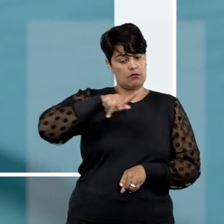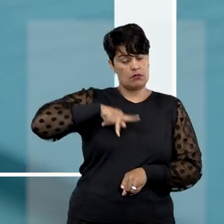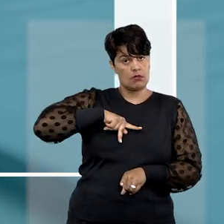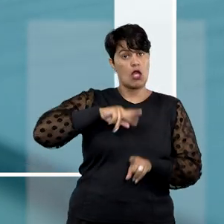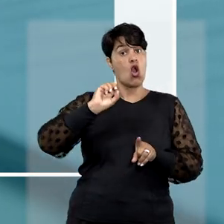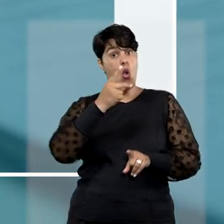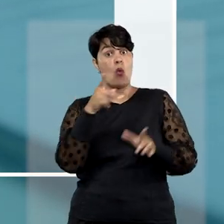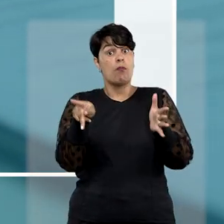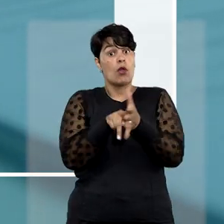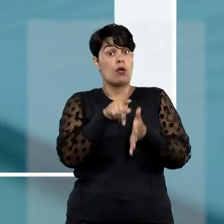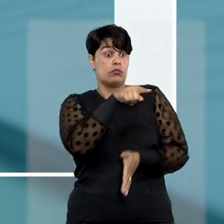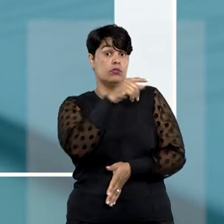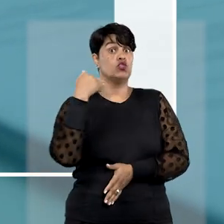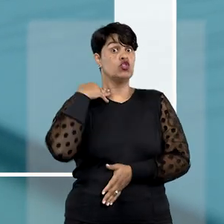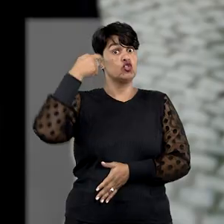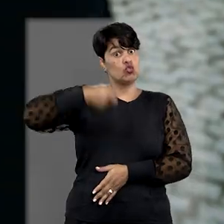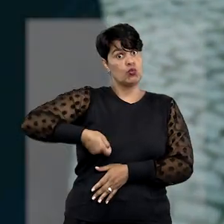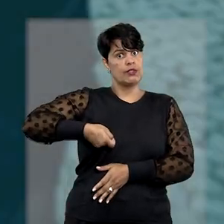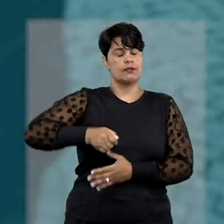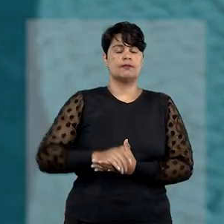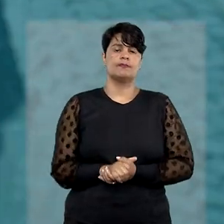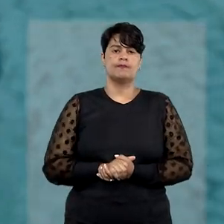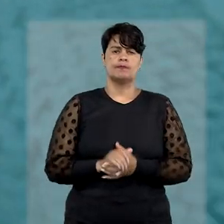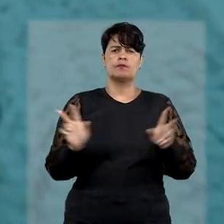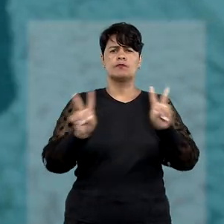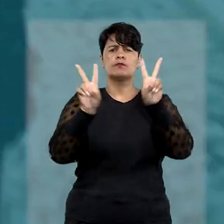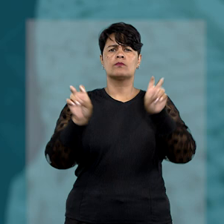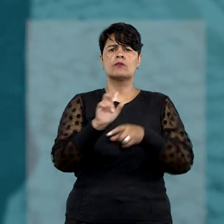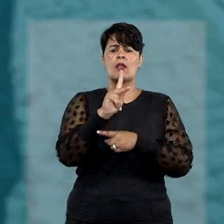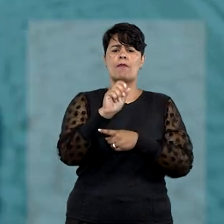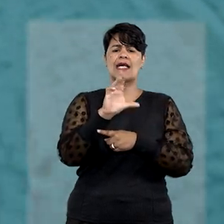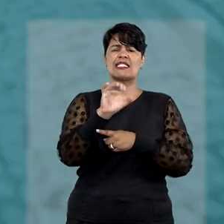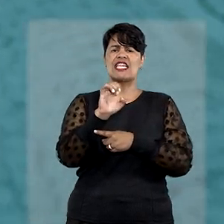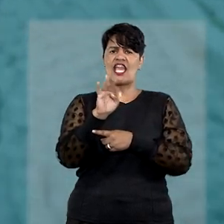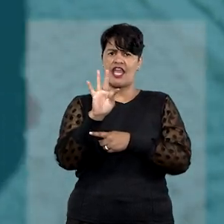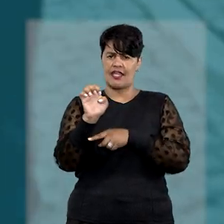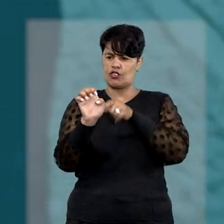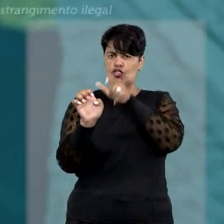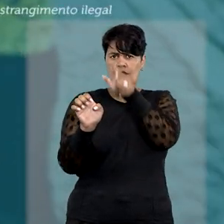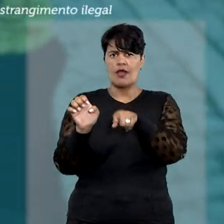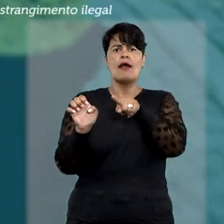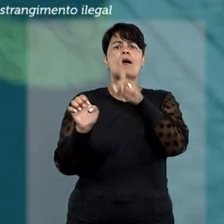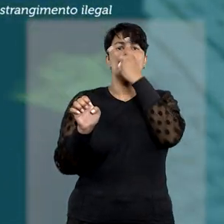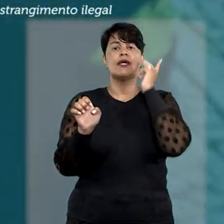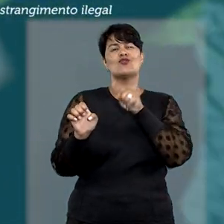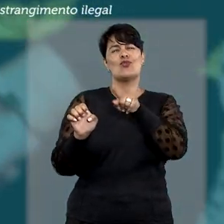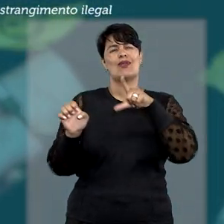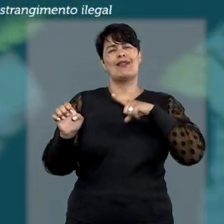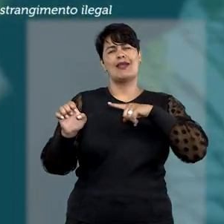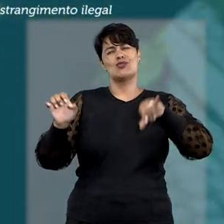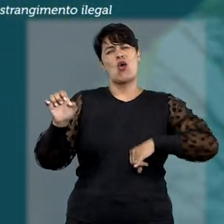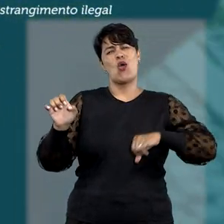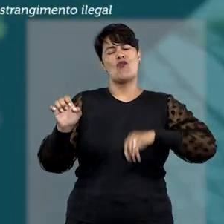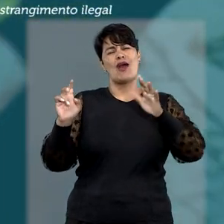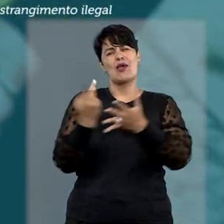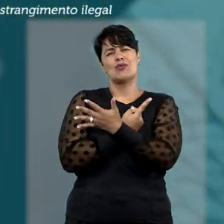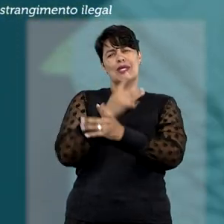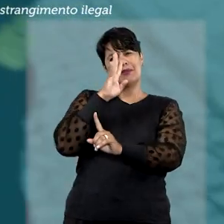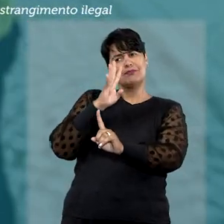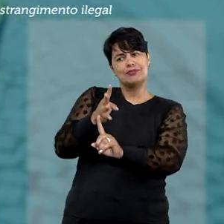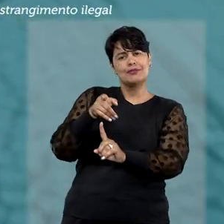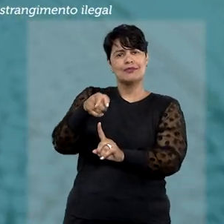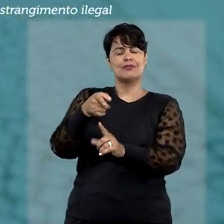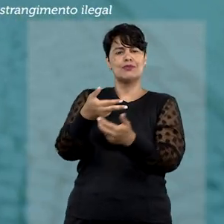ofício pelo juiz. O termo paciente é utilizado para descrever a pessoa que sofre ou está em via de